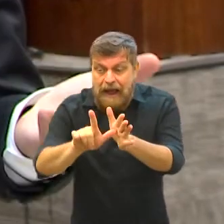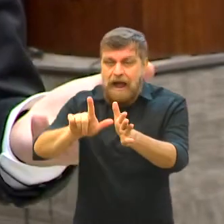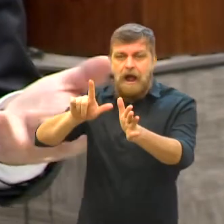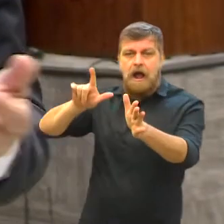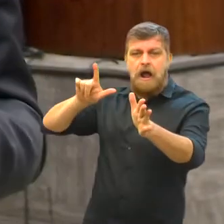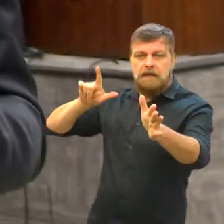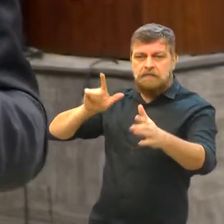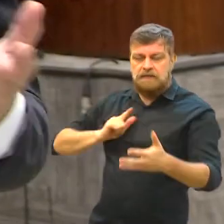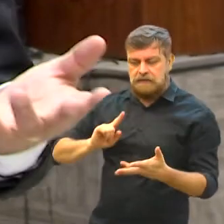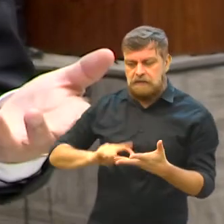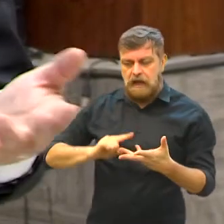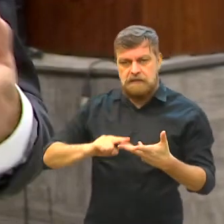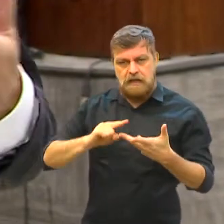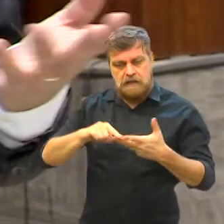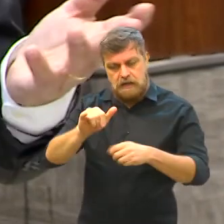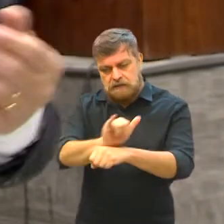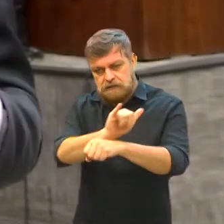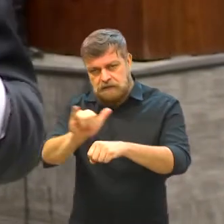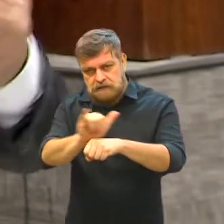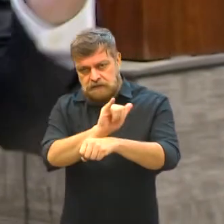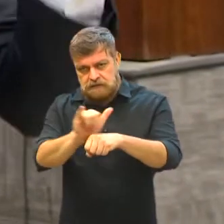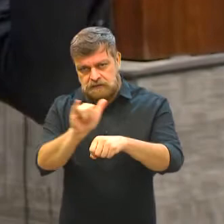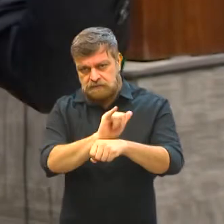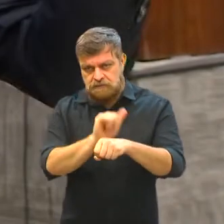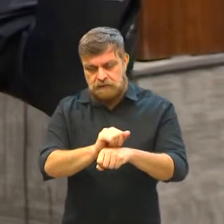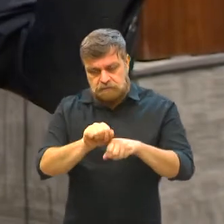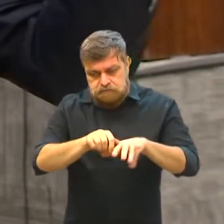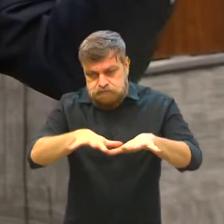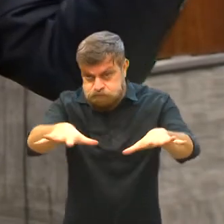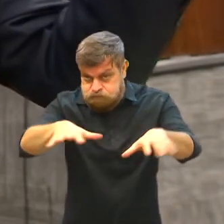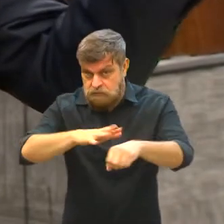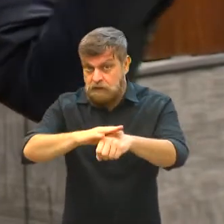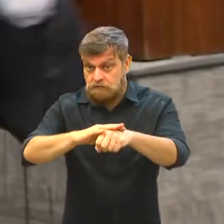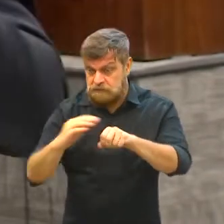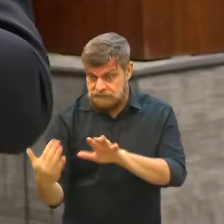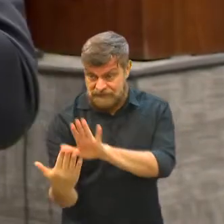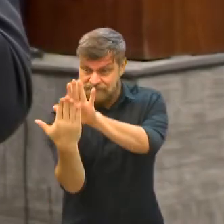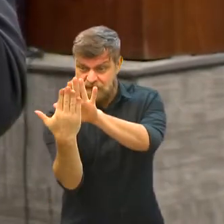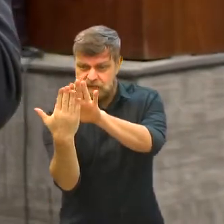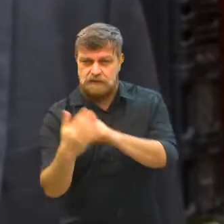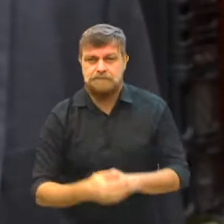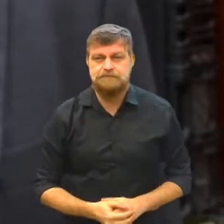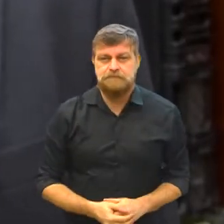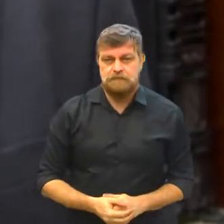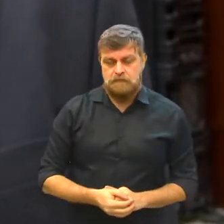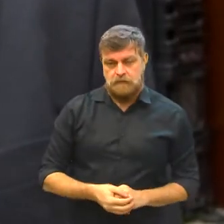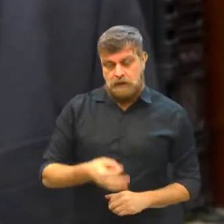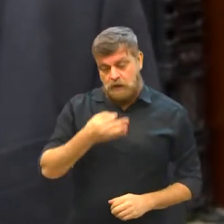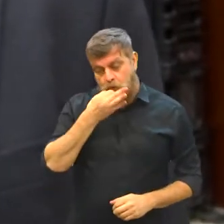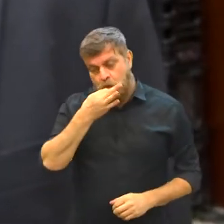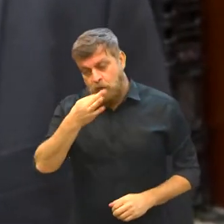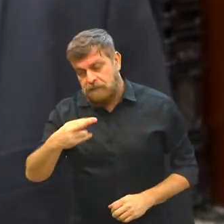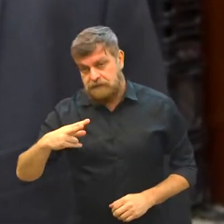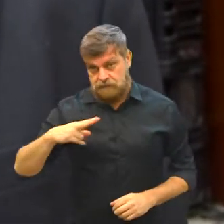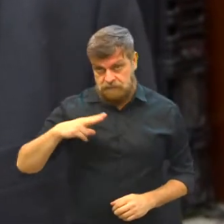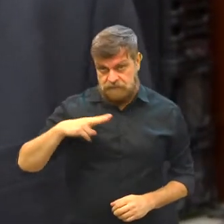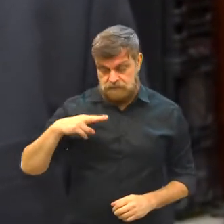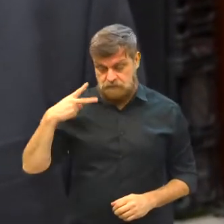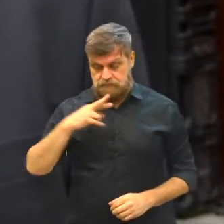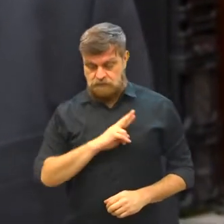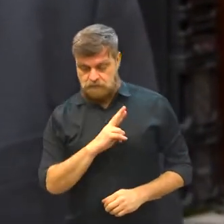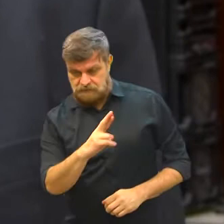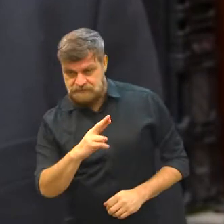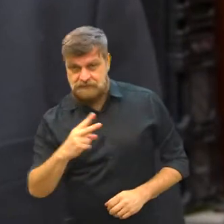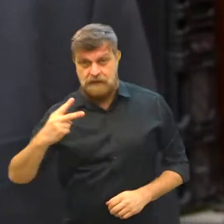se antecipar as medidas para enfrentamento de eventuais futuras pandemias. Para o presidente da comissão,